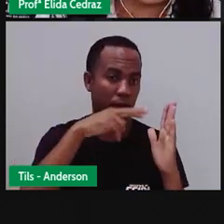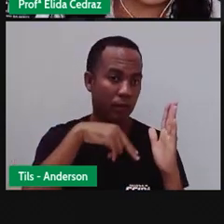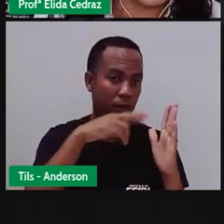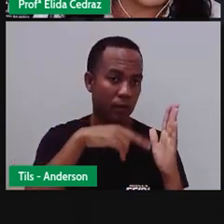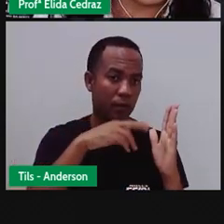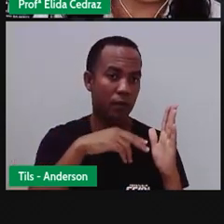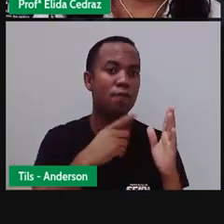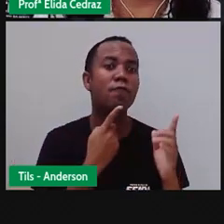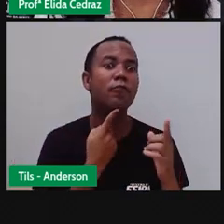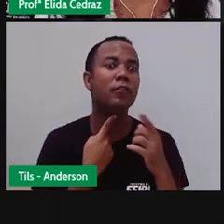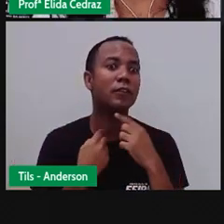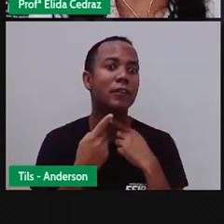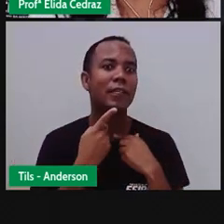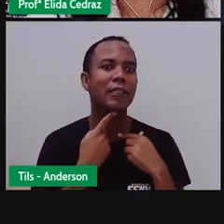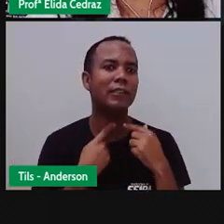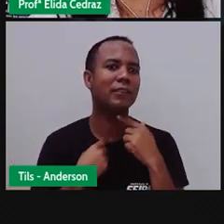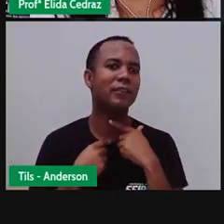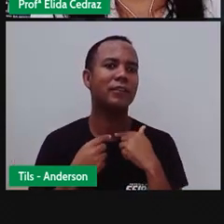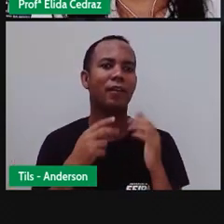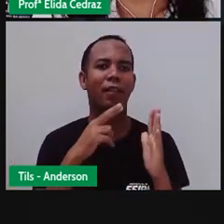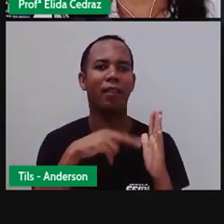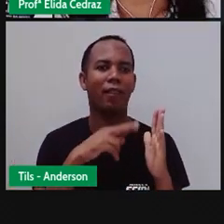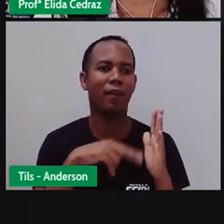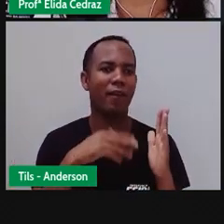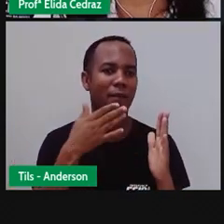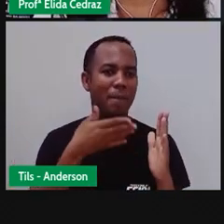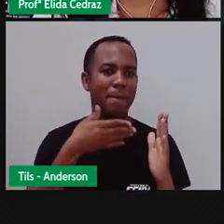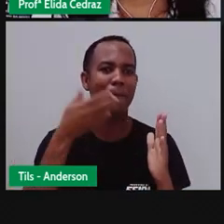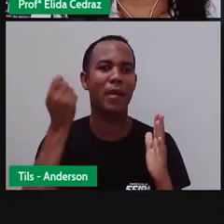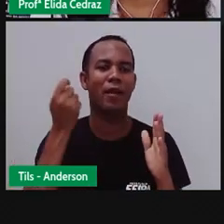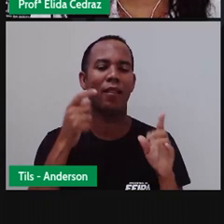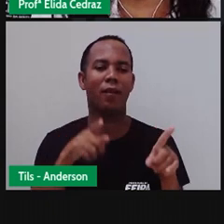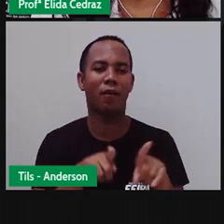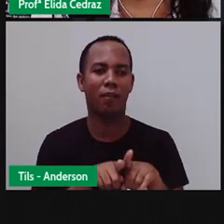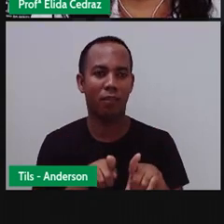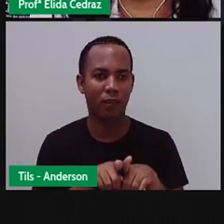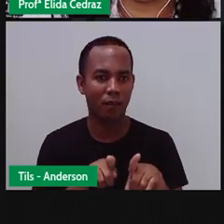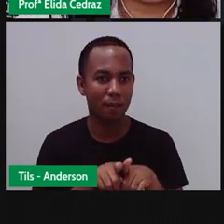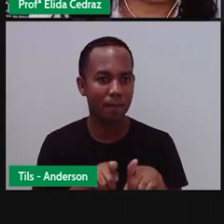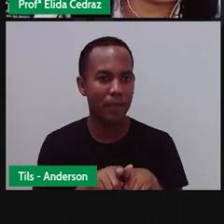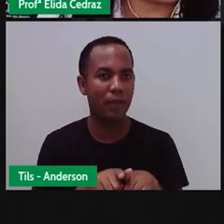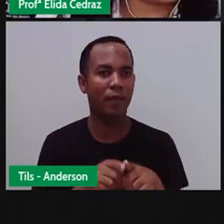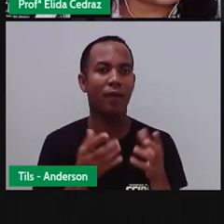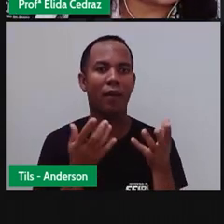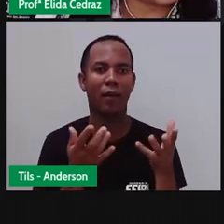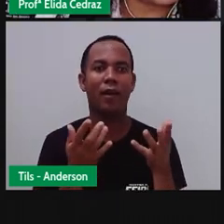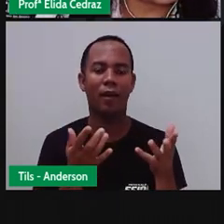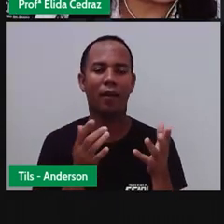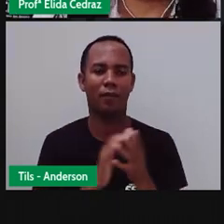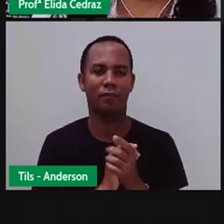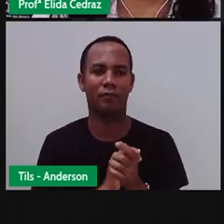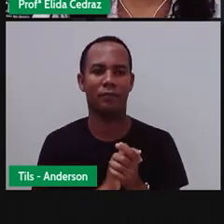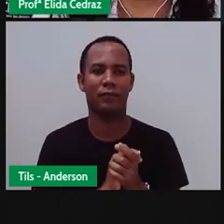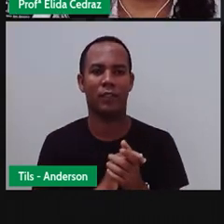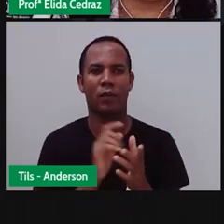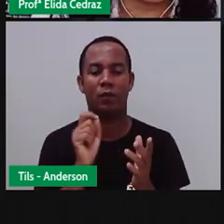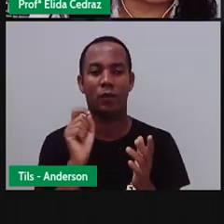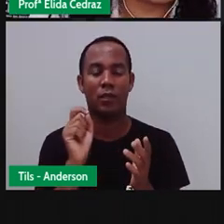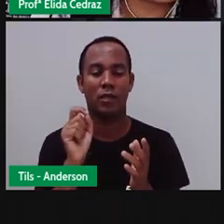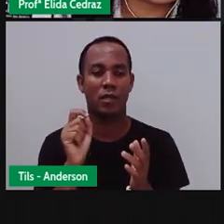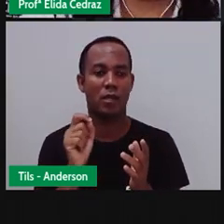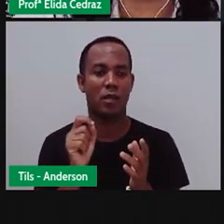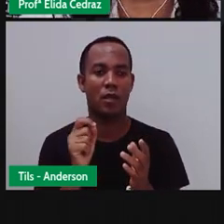deseja ler, mais leituras nós vamos querer ter perto da gente e